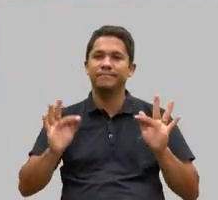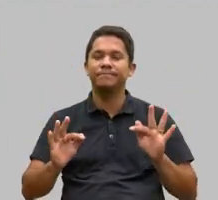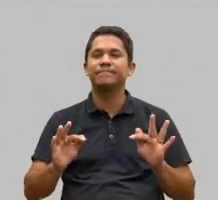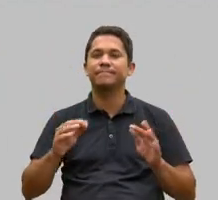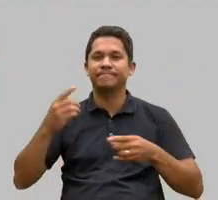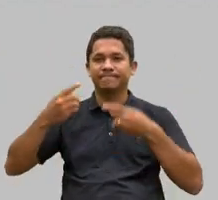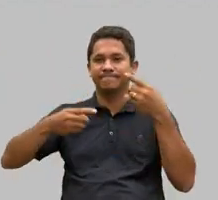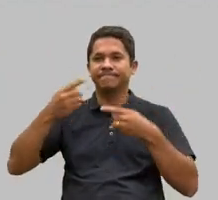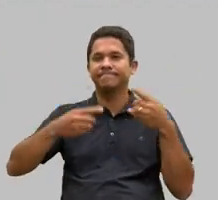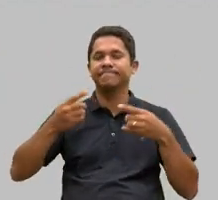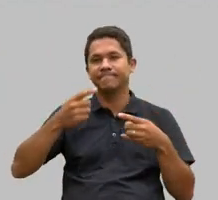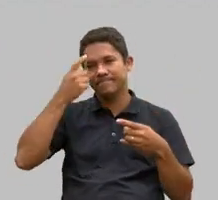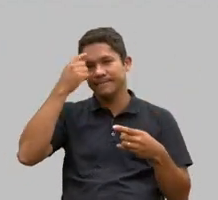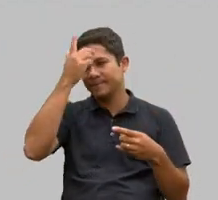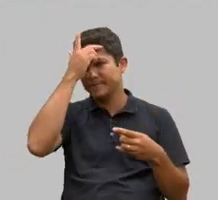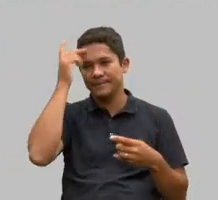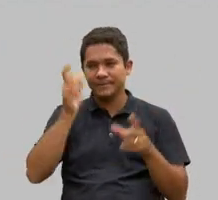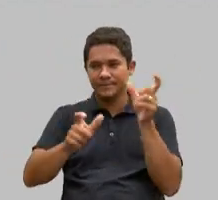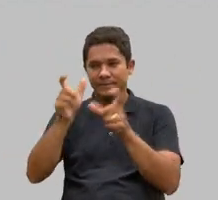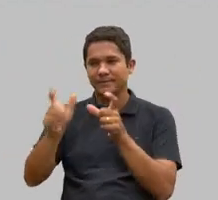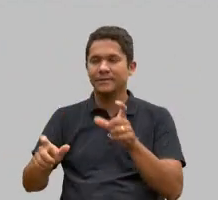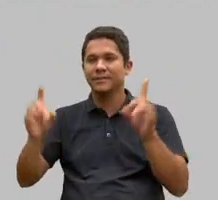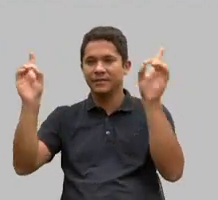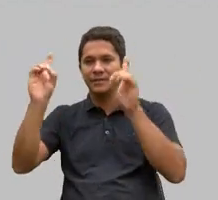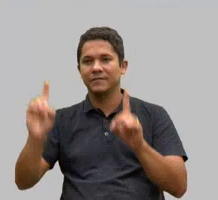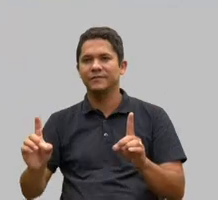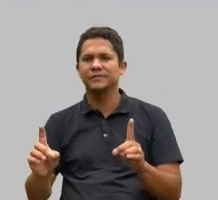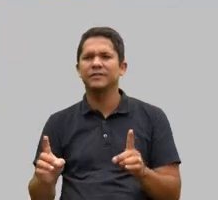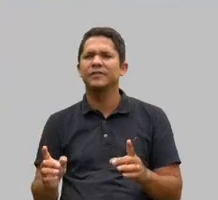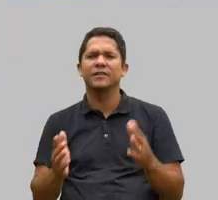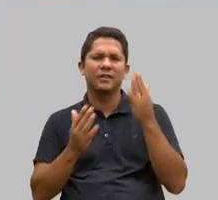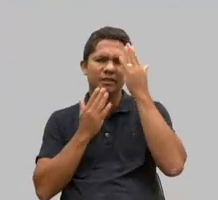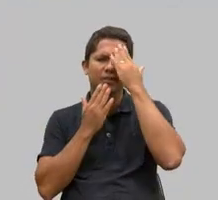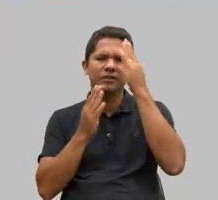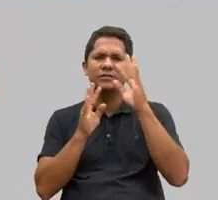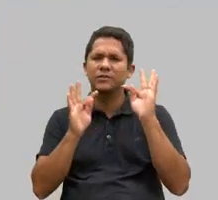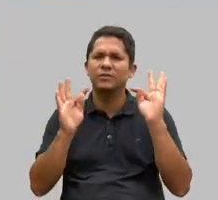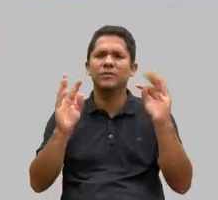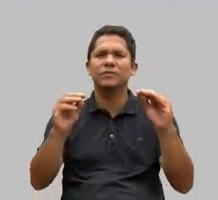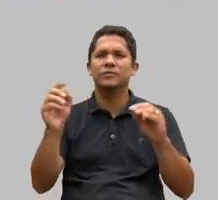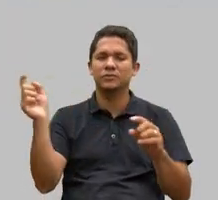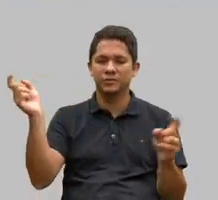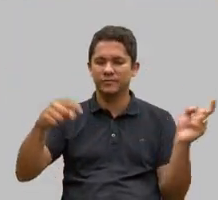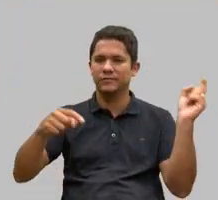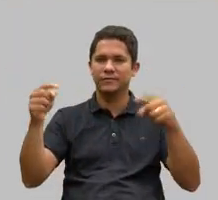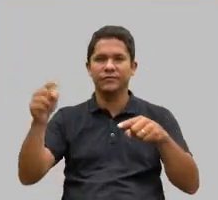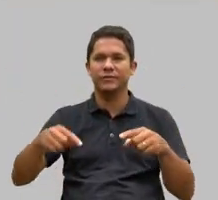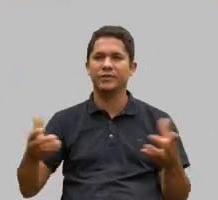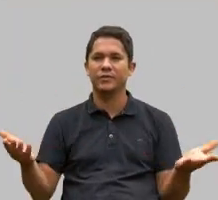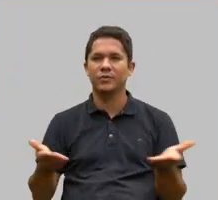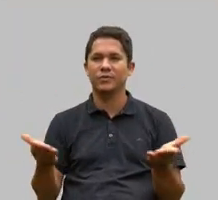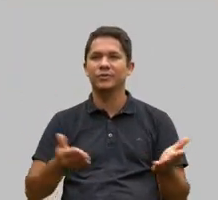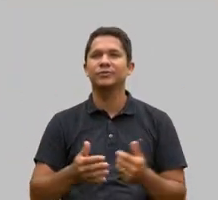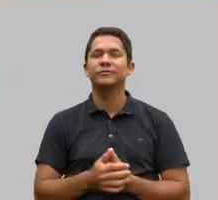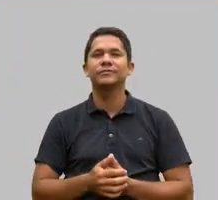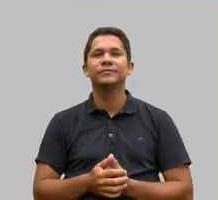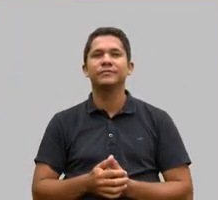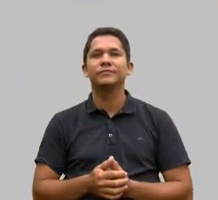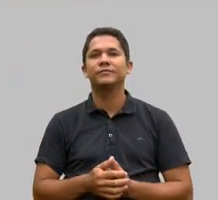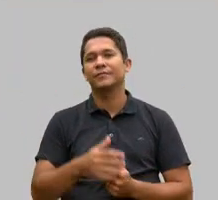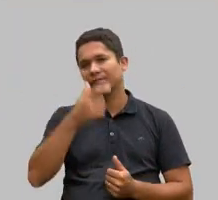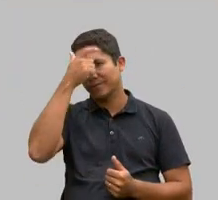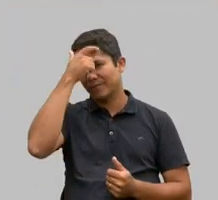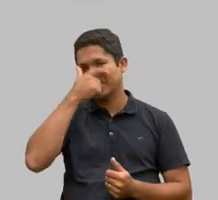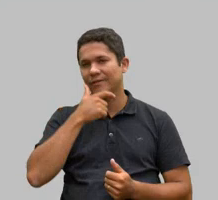deficiência. E, no mais, agradeço a todos aqui presentes, vejo aqui alguns rostos bastante conhecidos